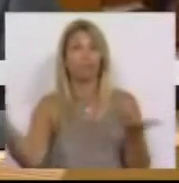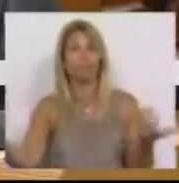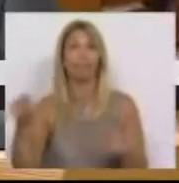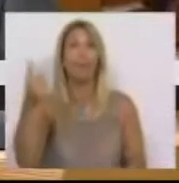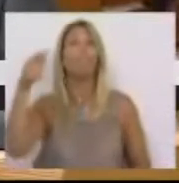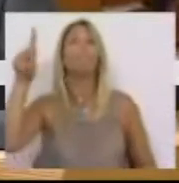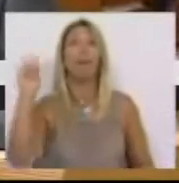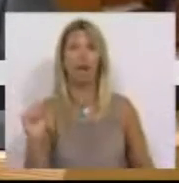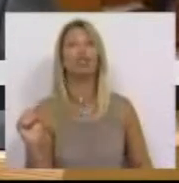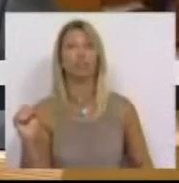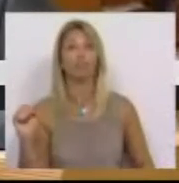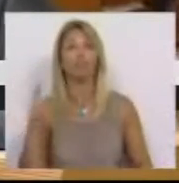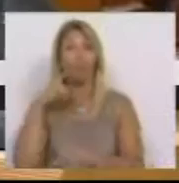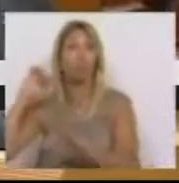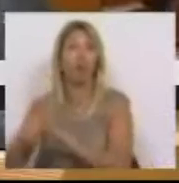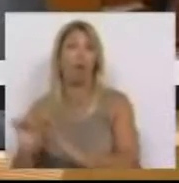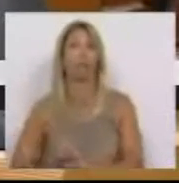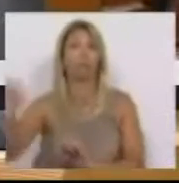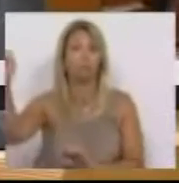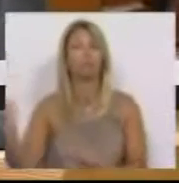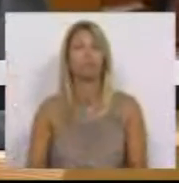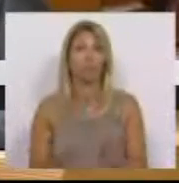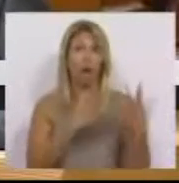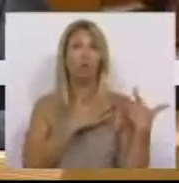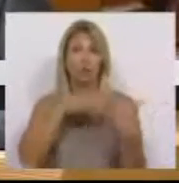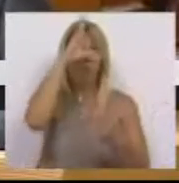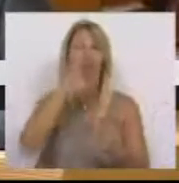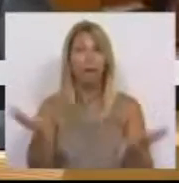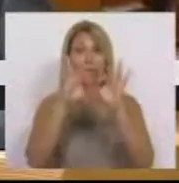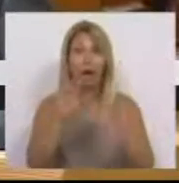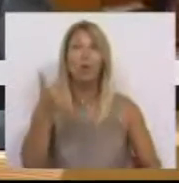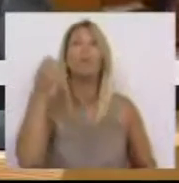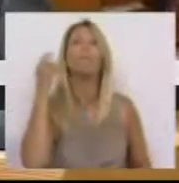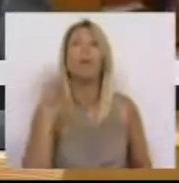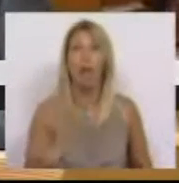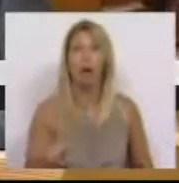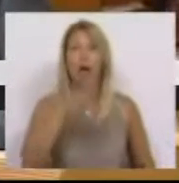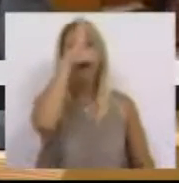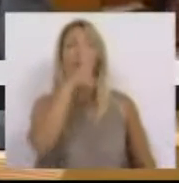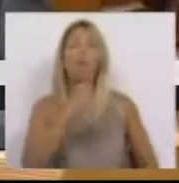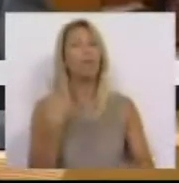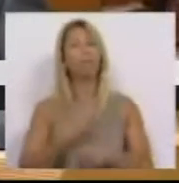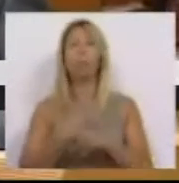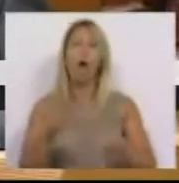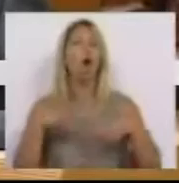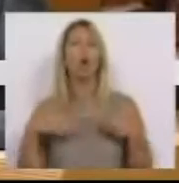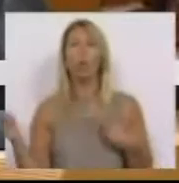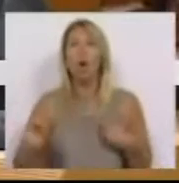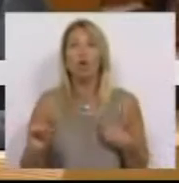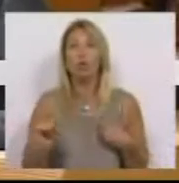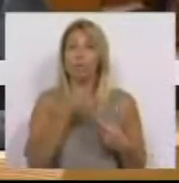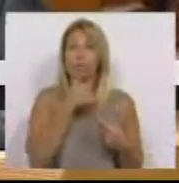ser da responsabilidade do Estado, tal como aconteceu no BPN, o Governo recusa-se a assumir as consequências desta decisão no orçamento